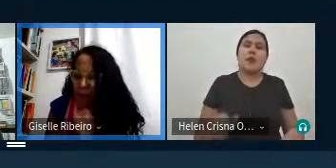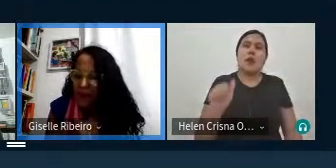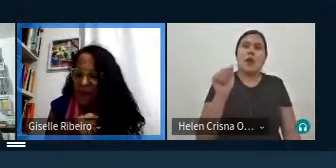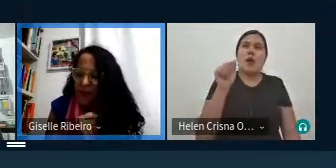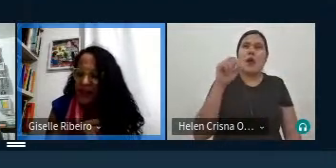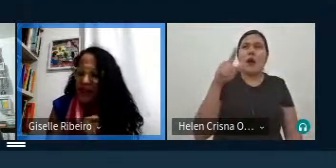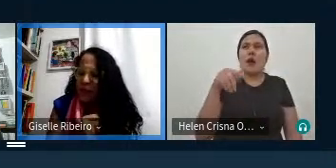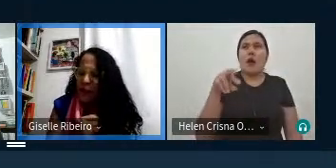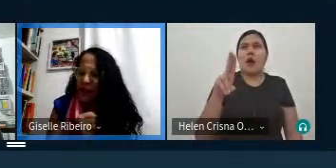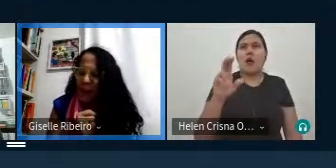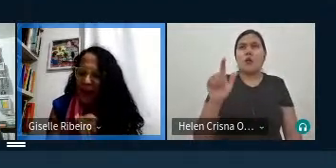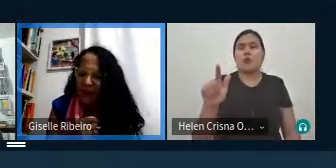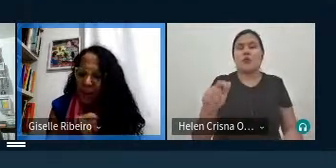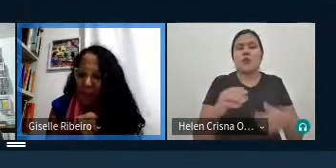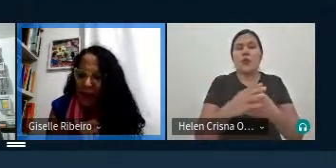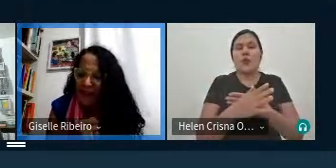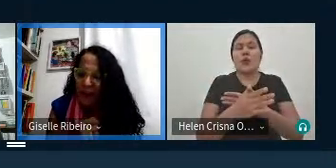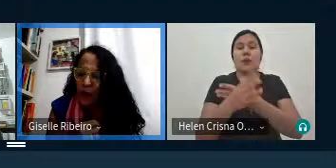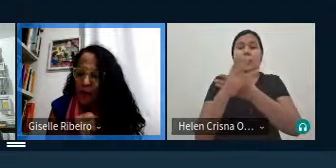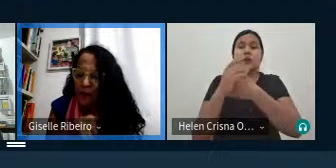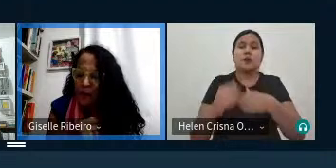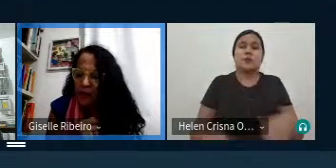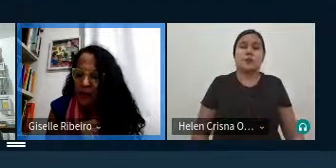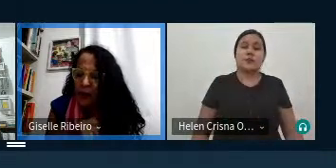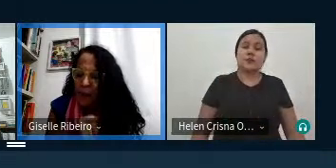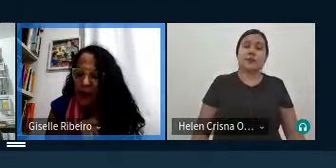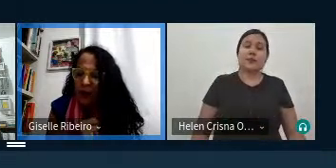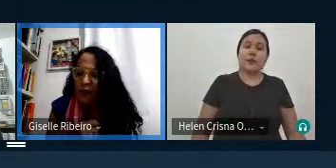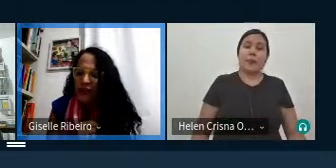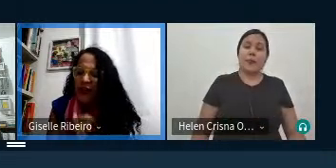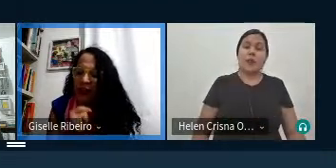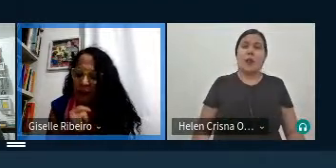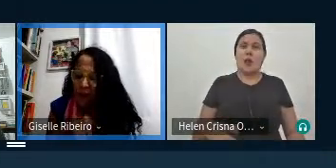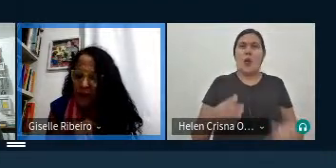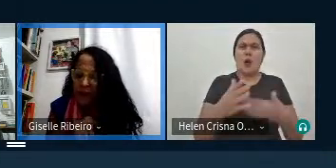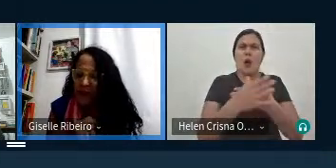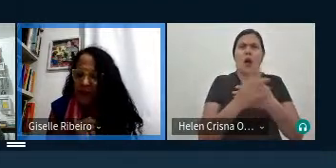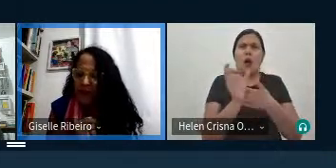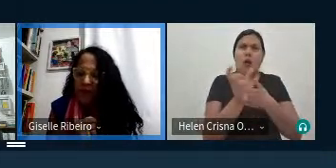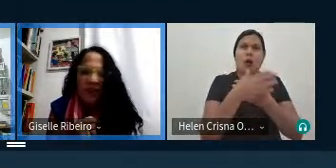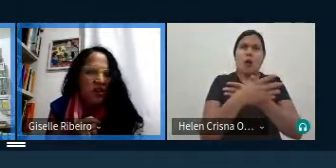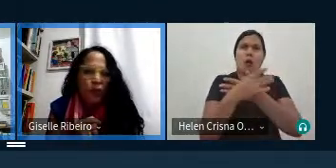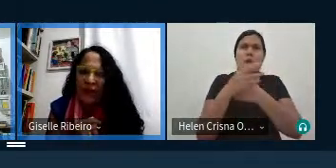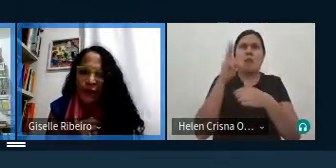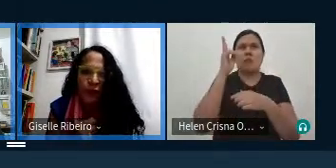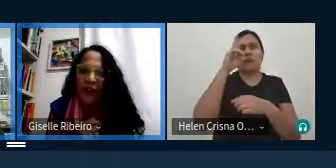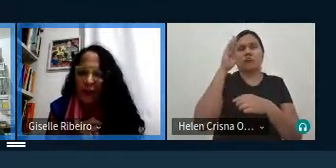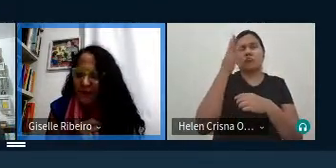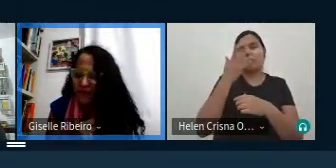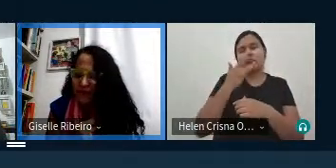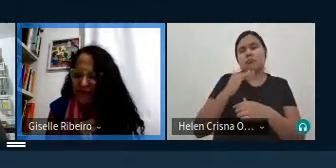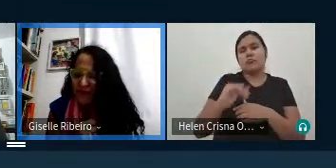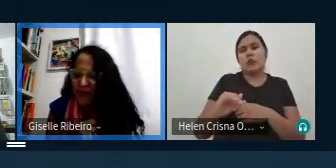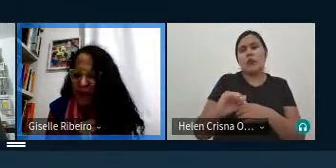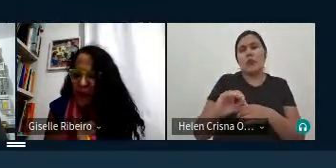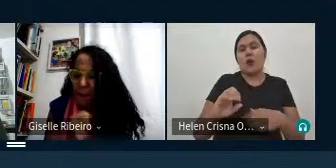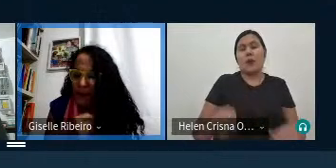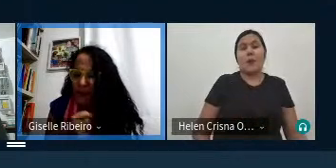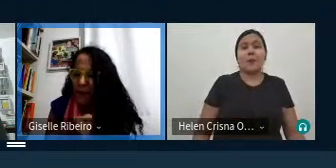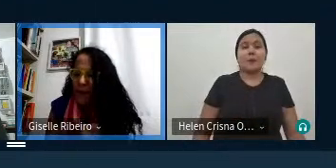penso que seja porque a palavra pássaro em mim repercute a infância e o azul não